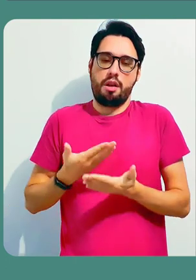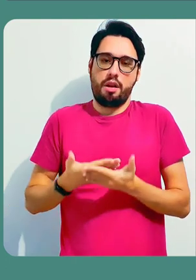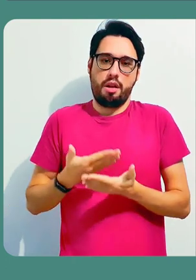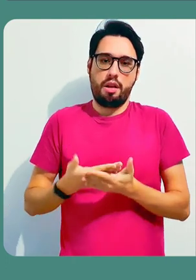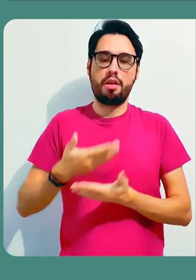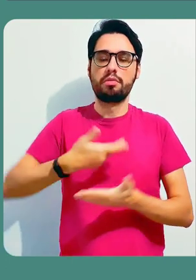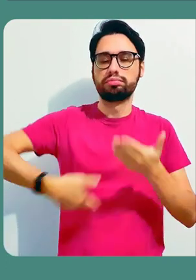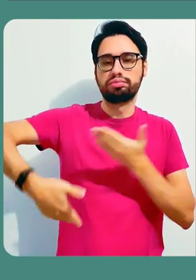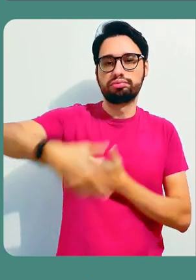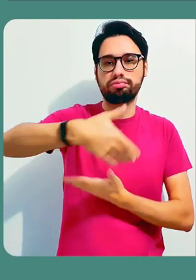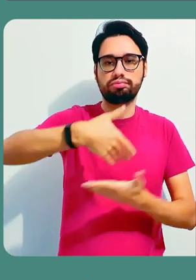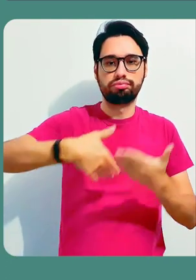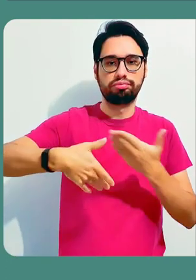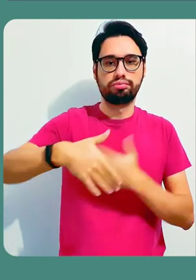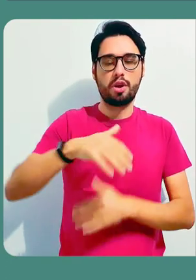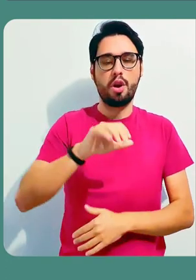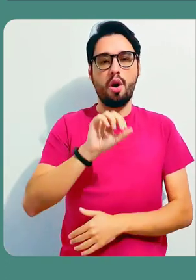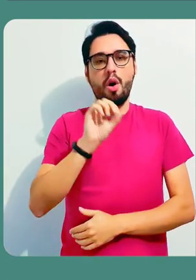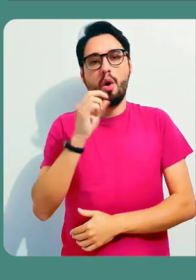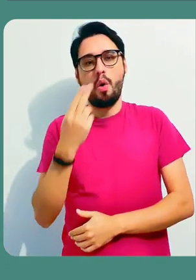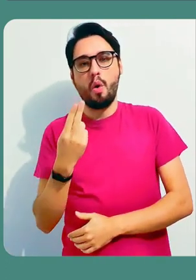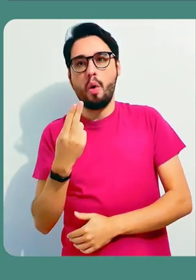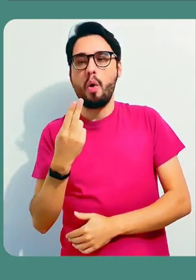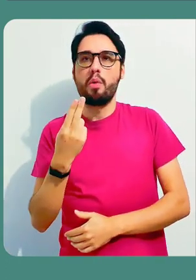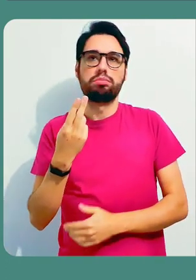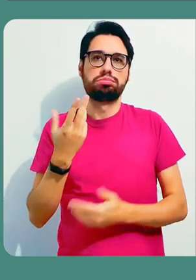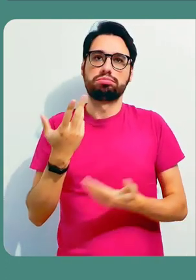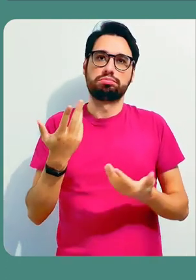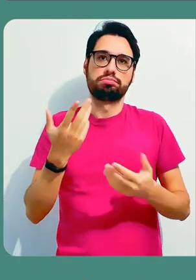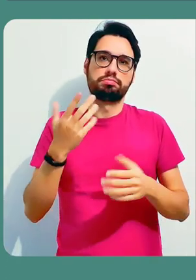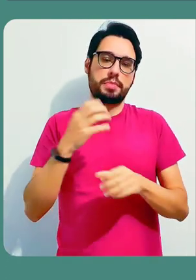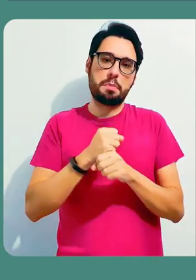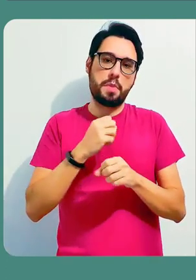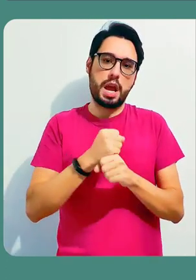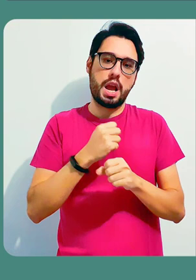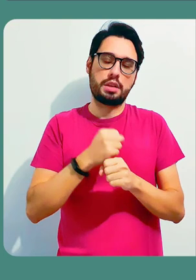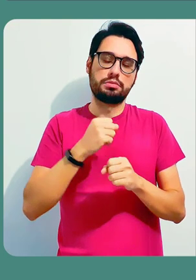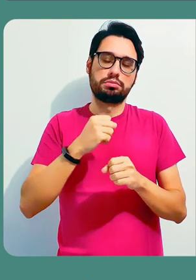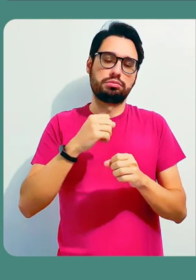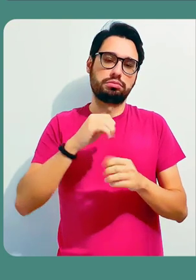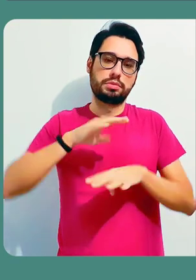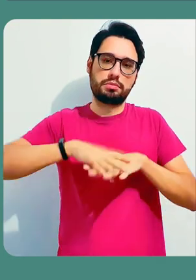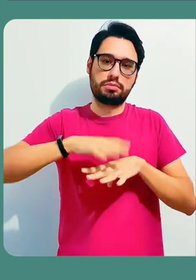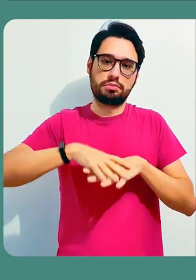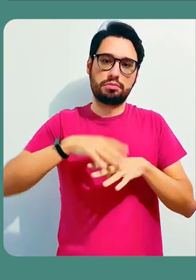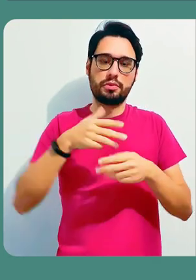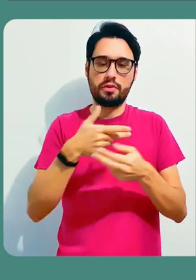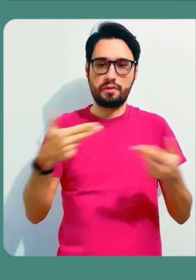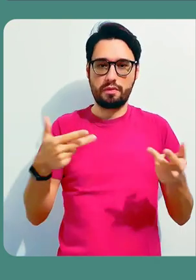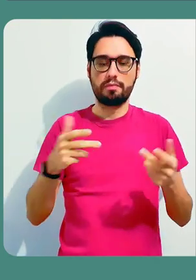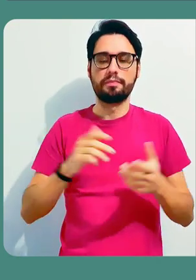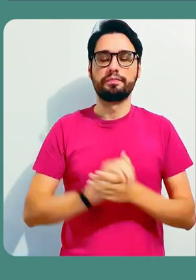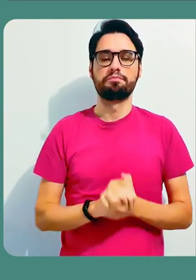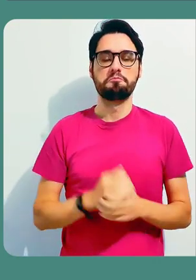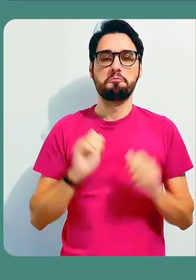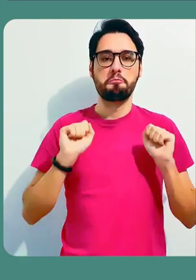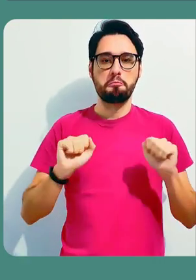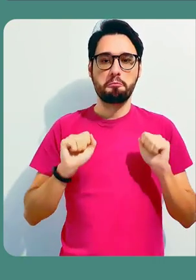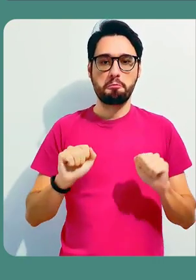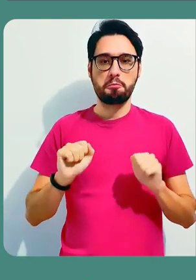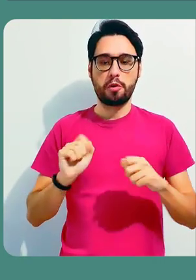alguns quadros que eu utilizo nas minhas aulas de forma colaborativa ou para fazer algum tipo de demonstração.